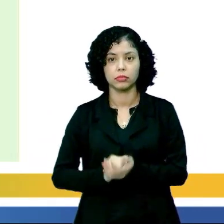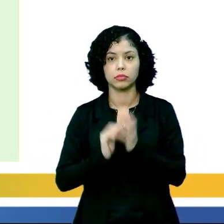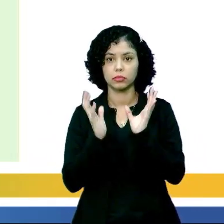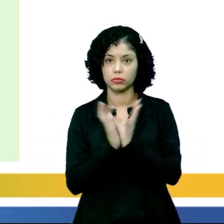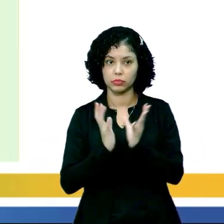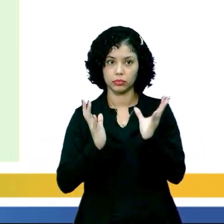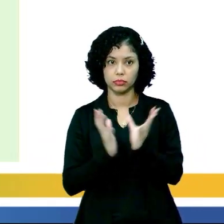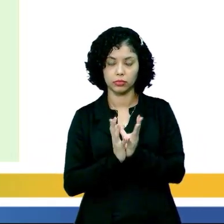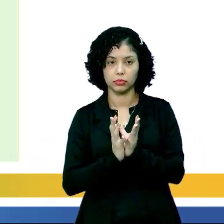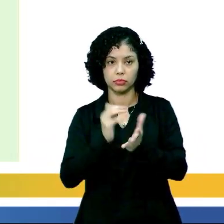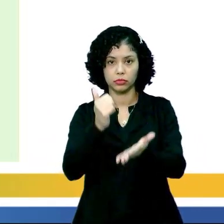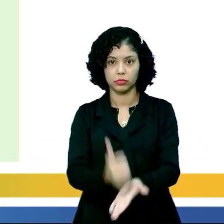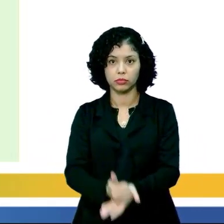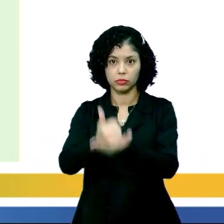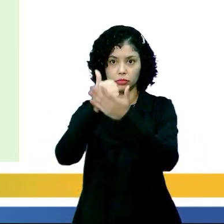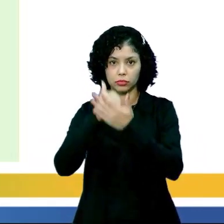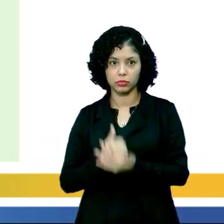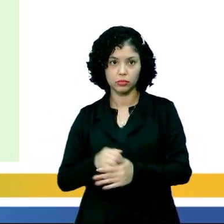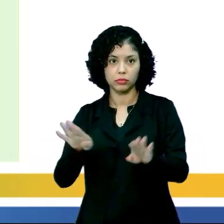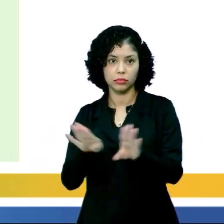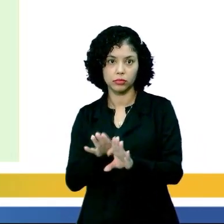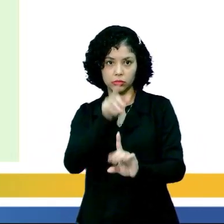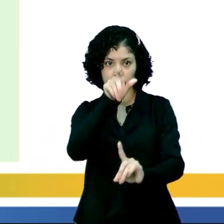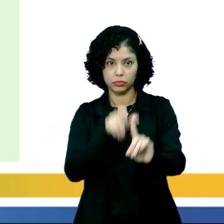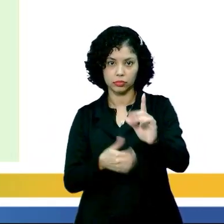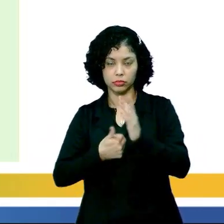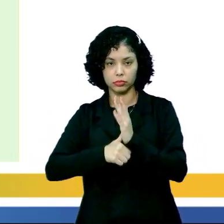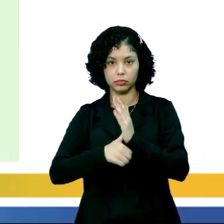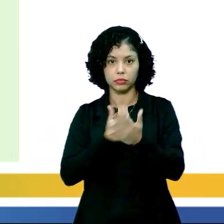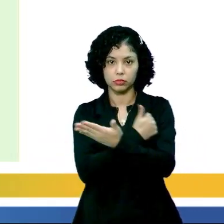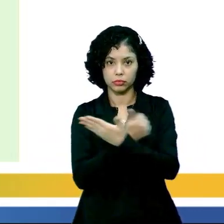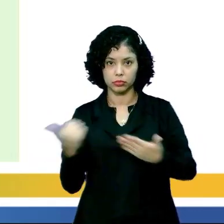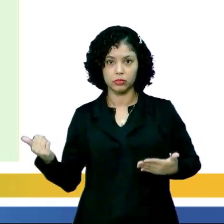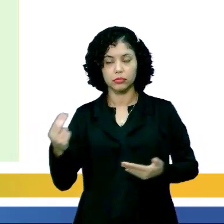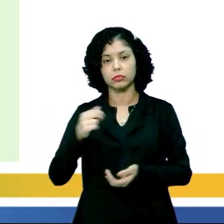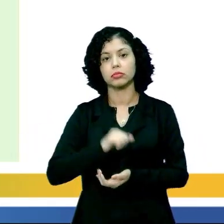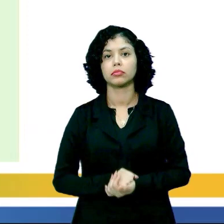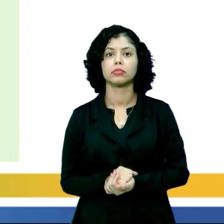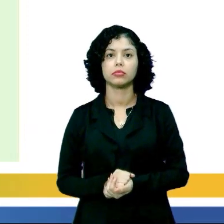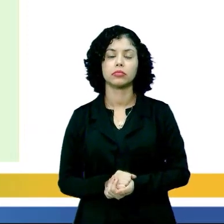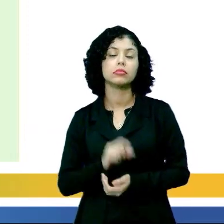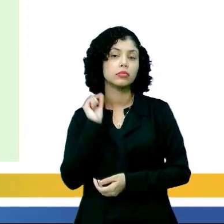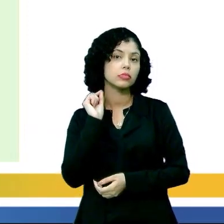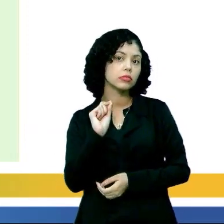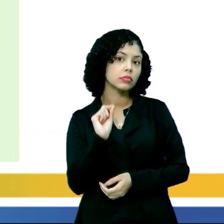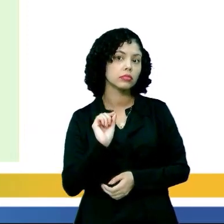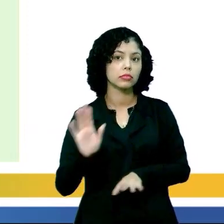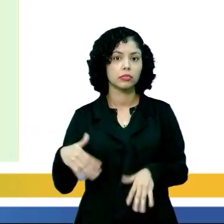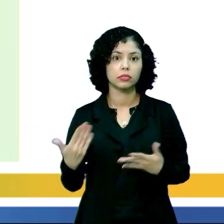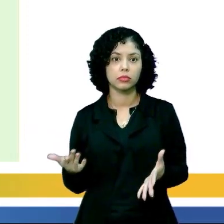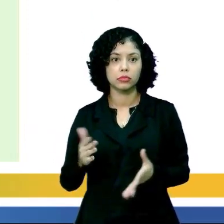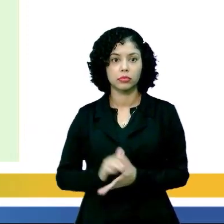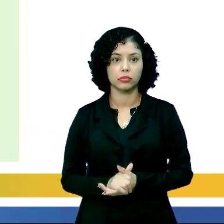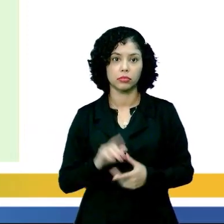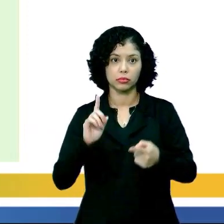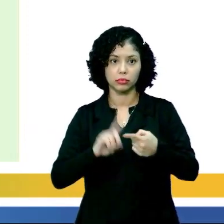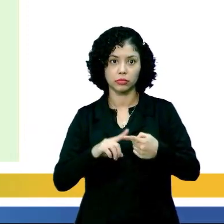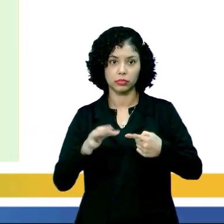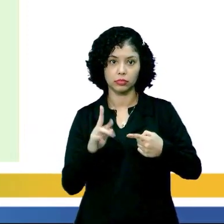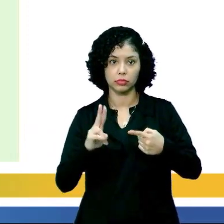individuais ou coletivos, que referem-se à identidade, certo? Então, eles seriam quais? Vamos conhecê-los.